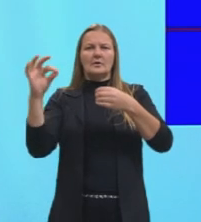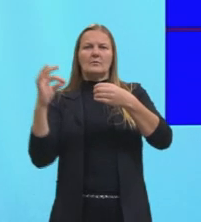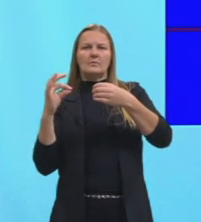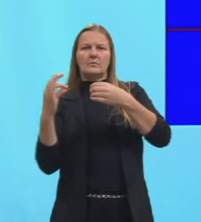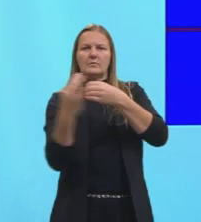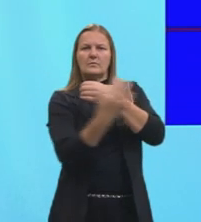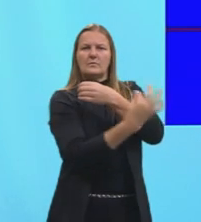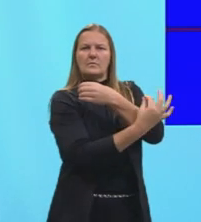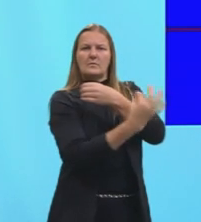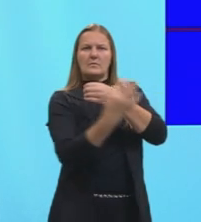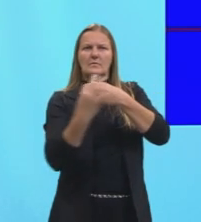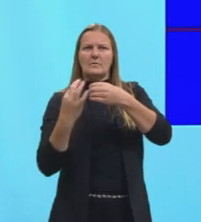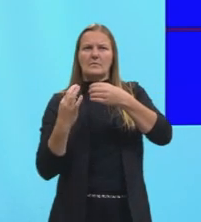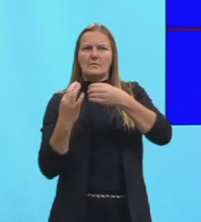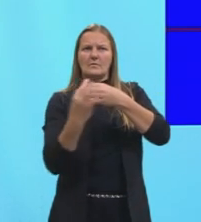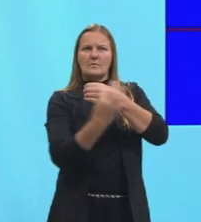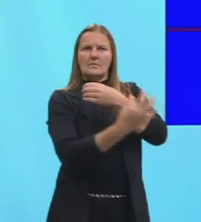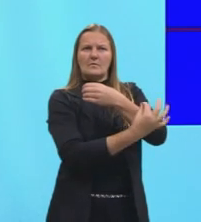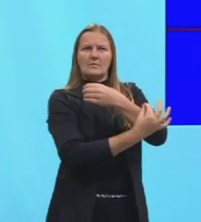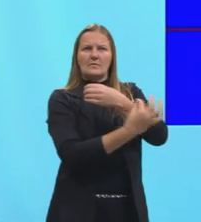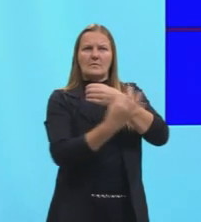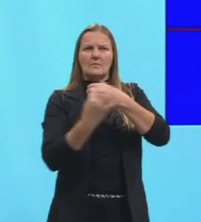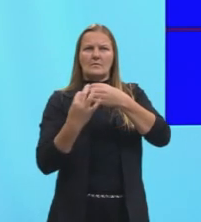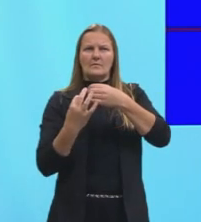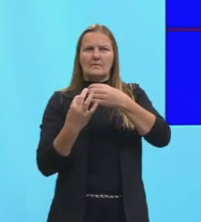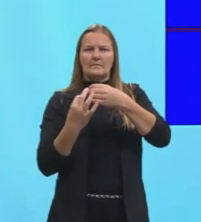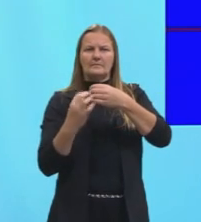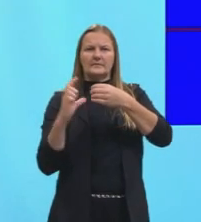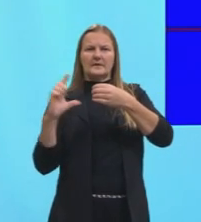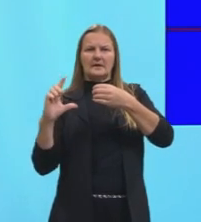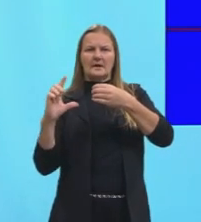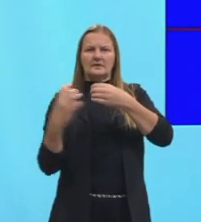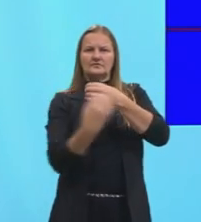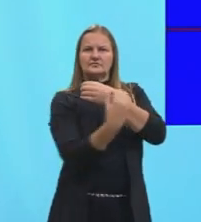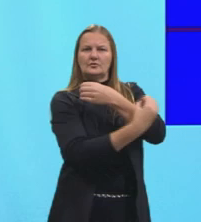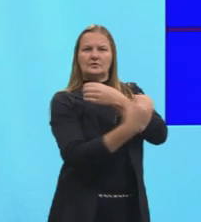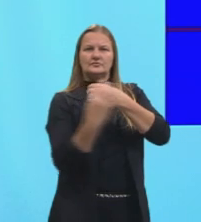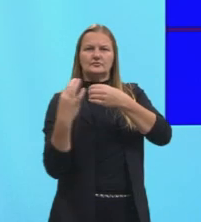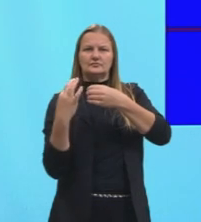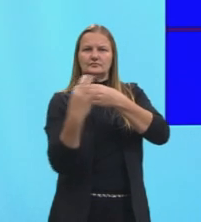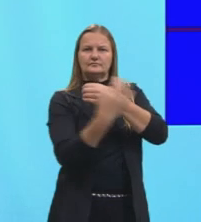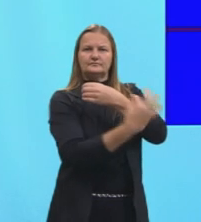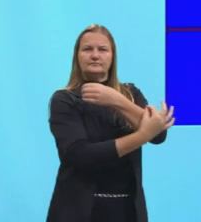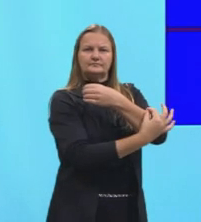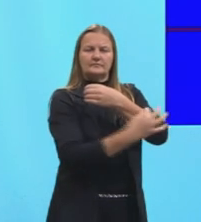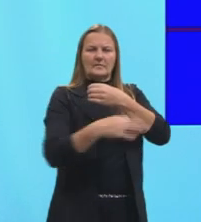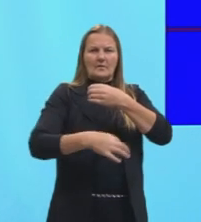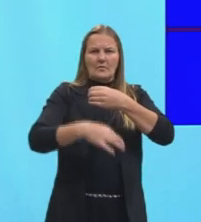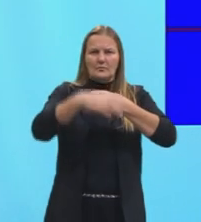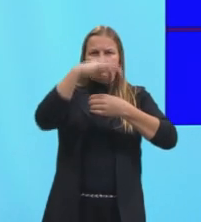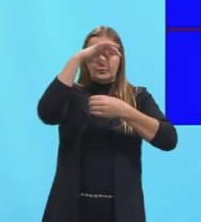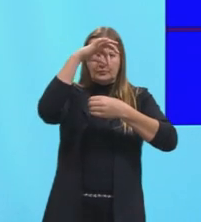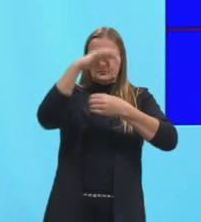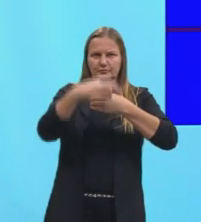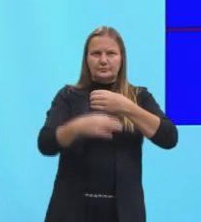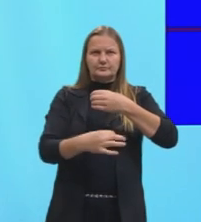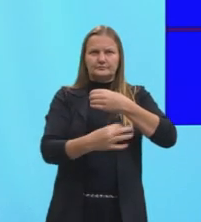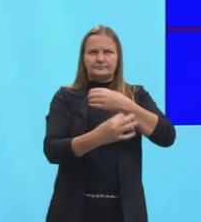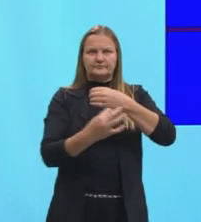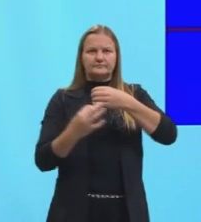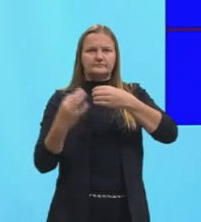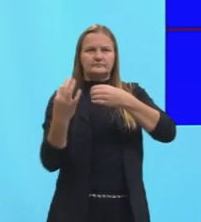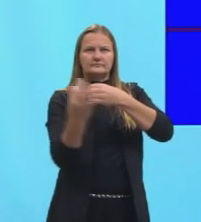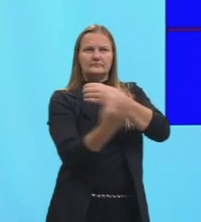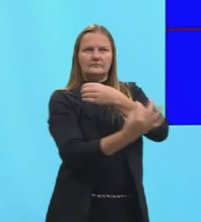Volcker vai justamente na, na, na, na longitude, certo? Então, ela vai fazendo esse movimento